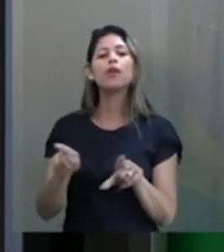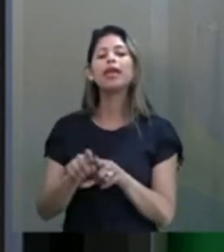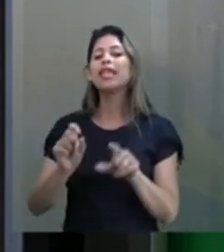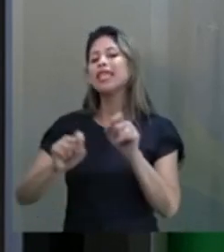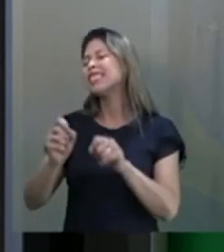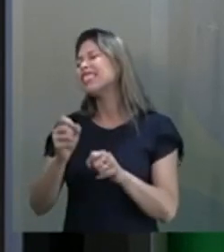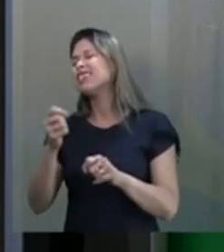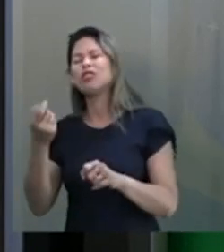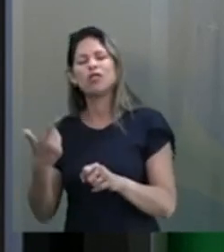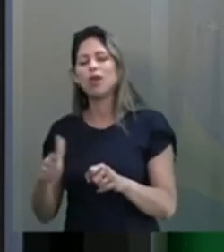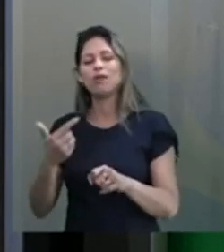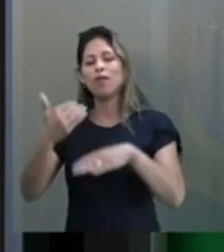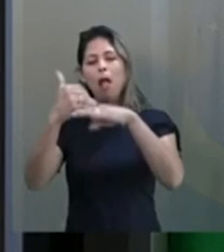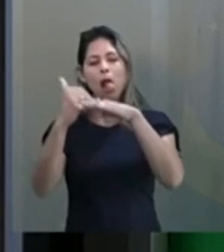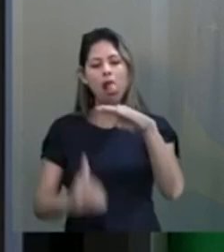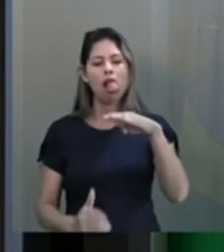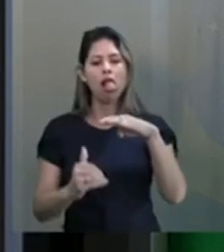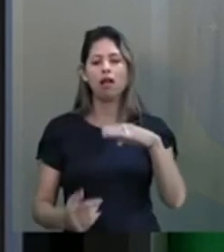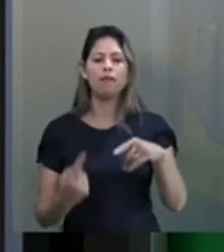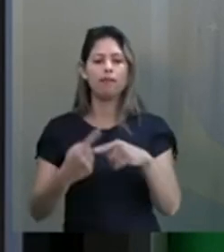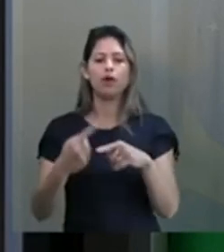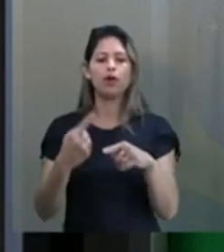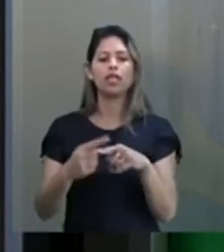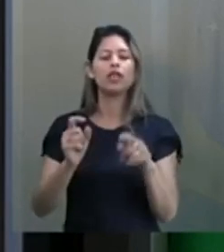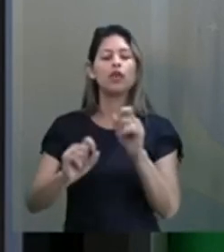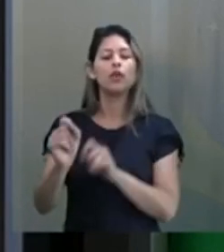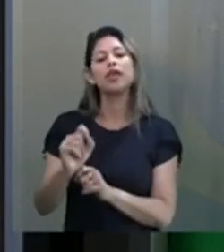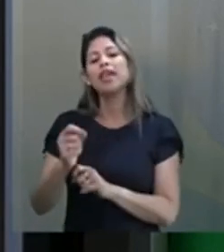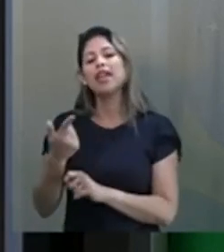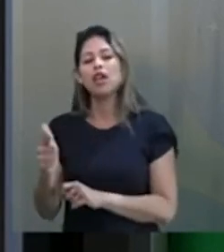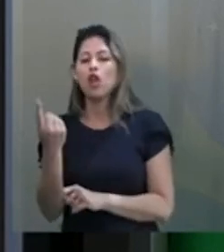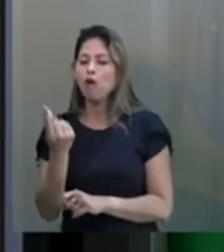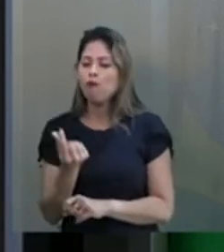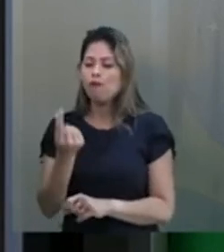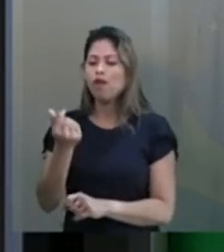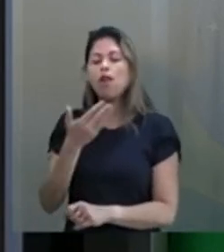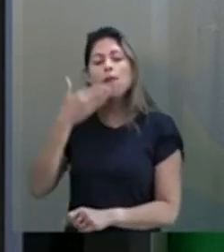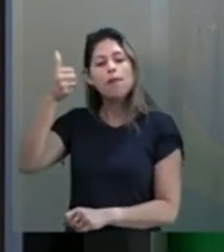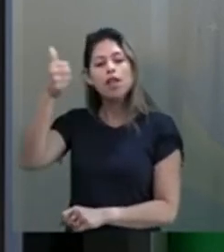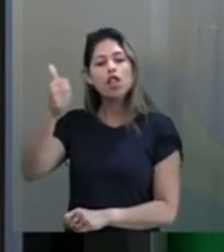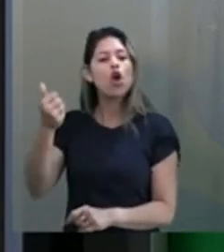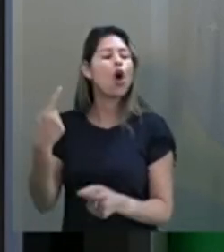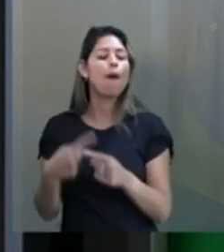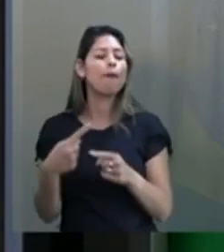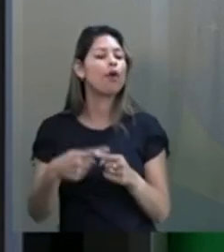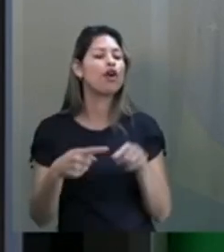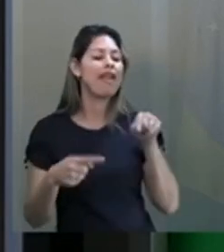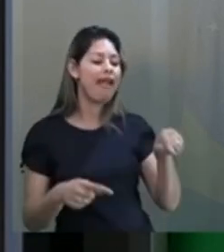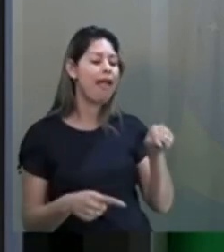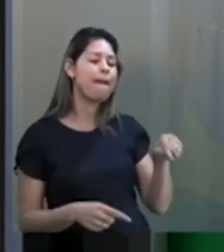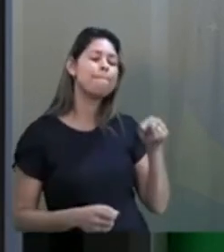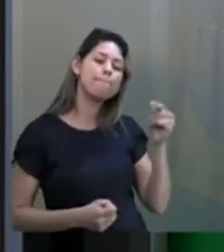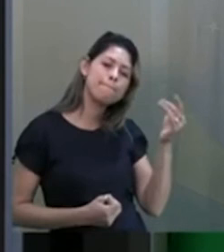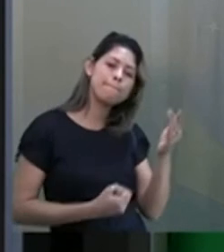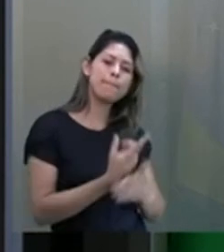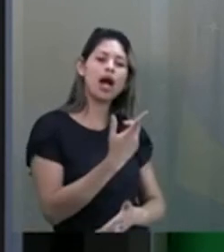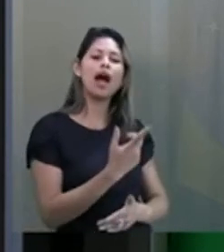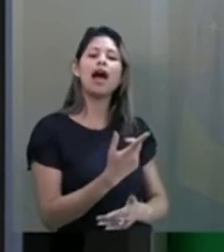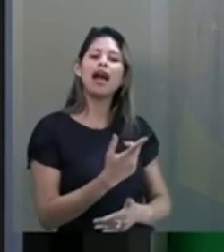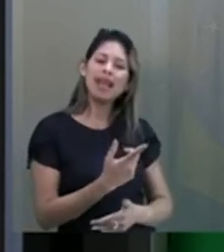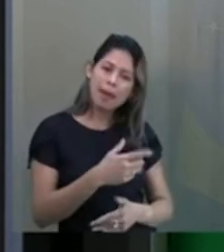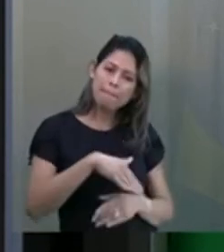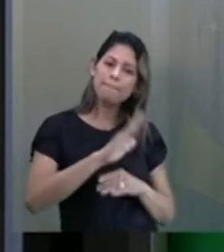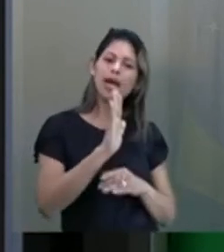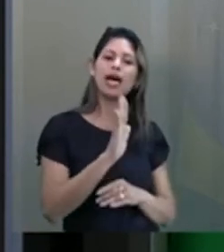competitiva, não porque o seu produto é melhor, não porque o seu preço é menor, mas porque ele paga menos imposto, porque quem paga o imposto dele é o mais